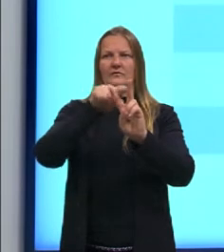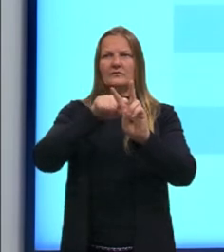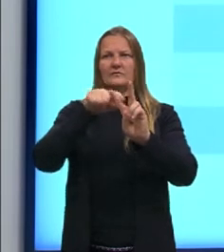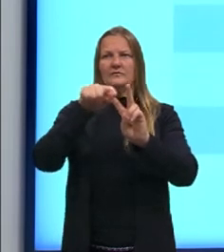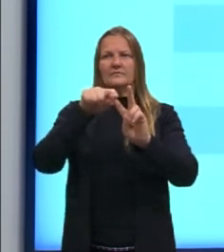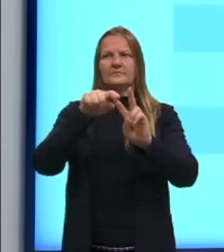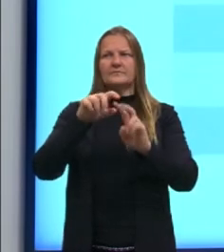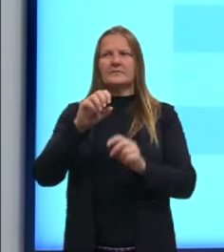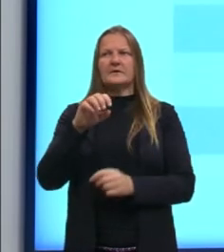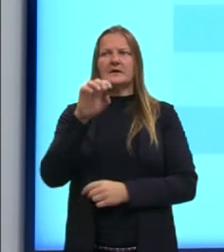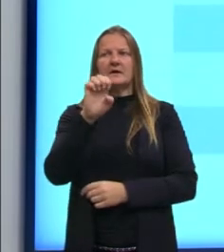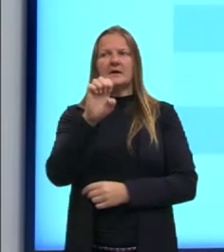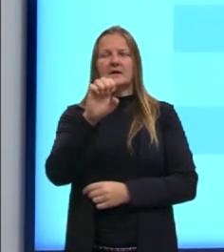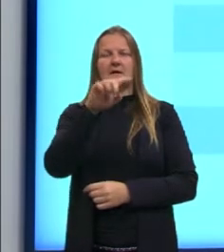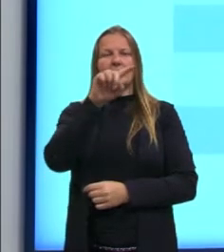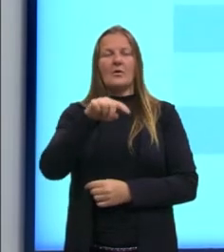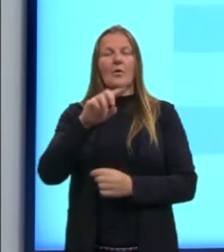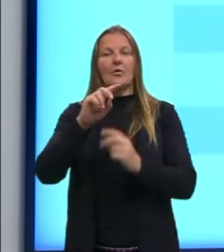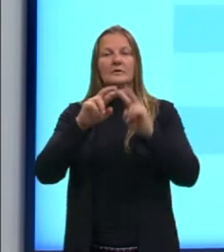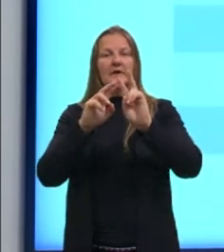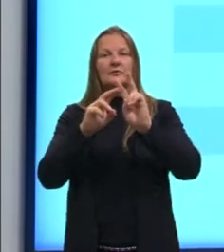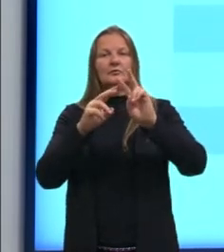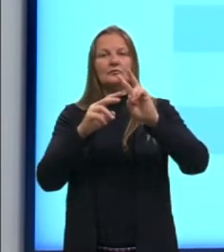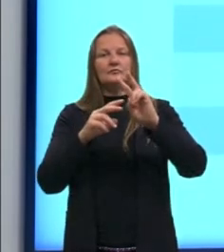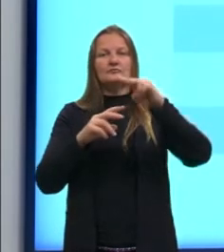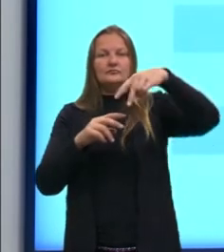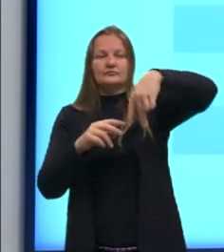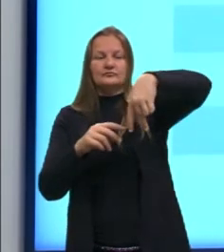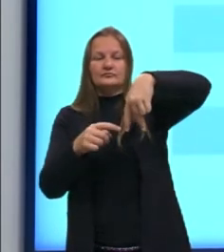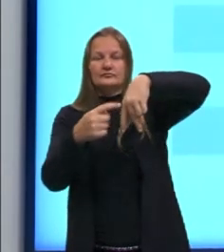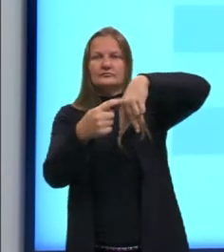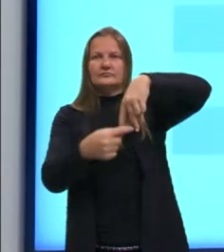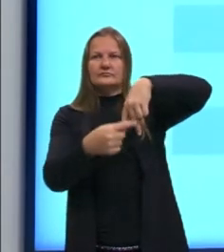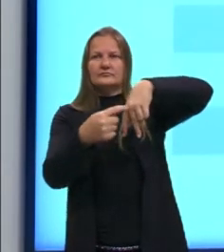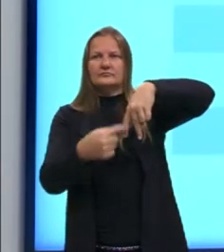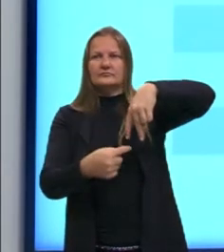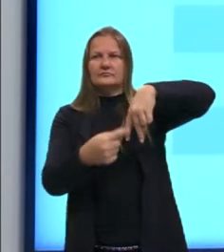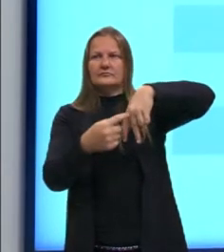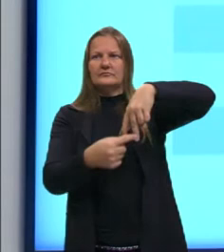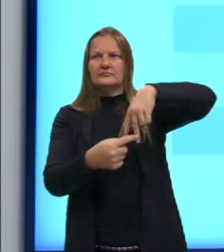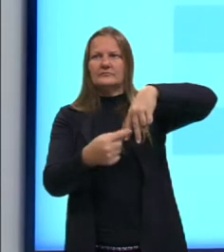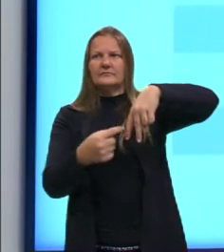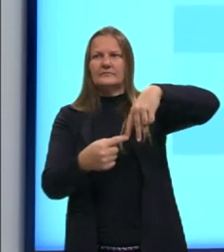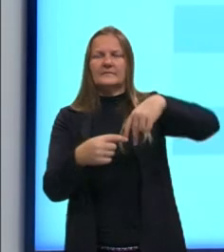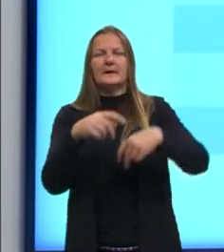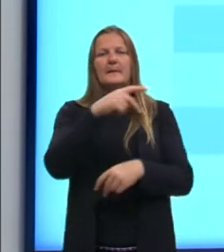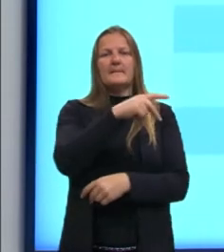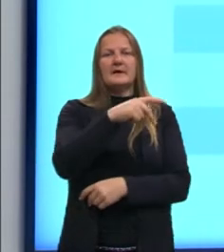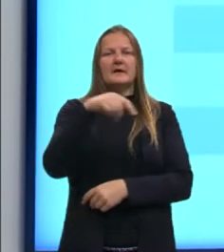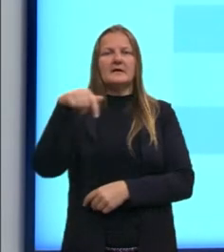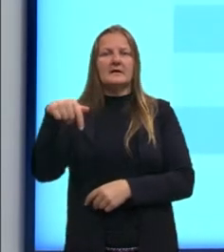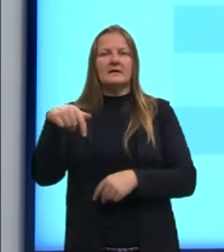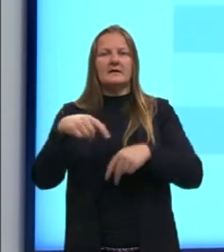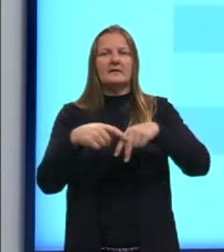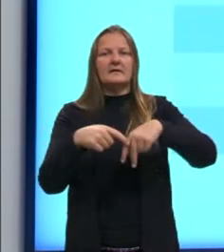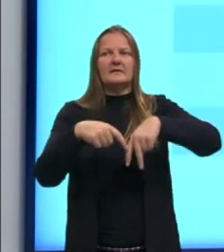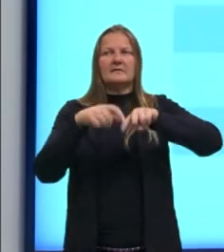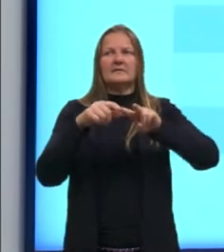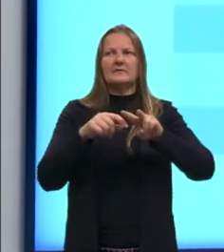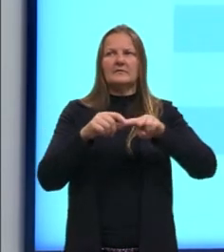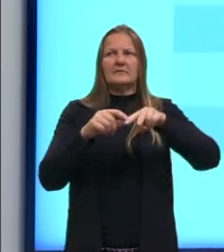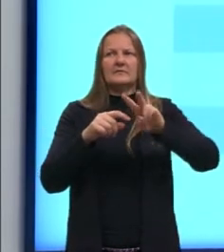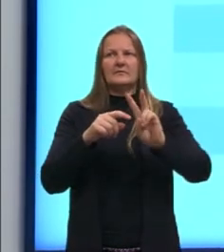a gente utiliza esse V de cabeça para baixo. Então, aqui, eu tenho P e Q. E, e abaixo, tenho P